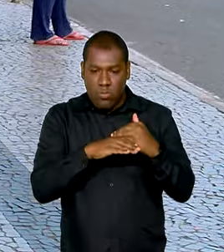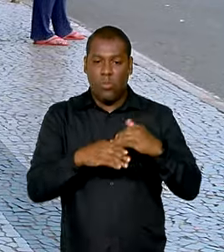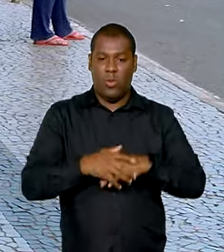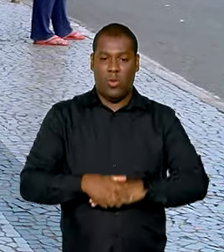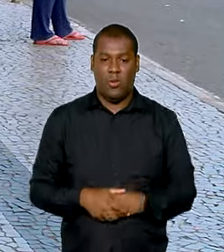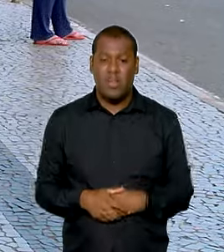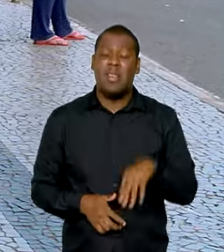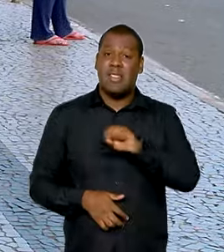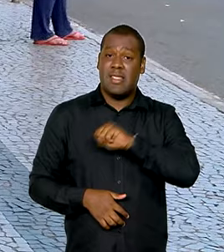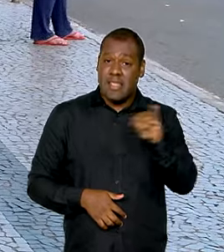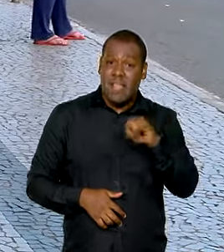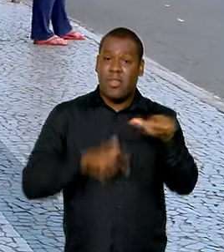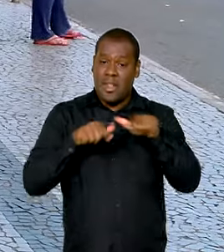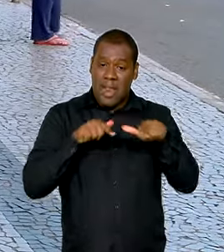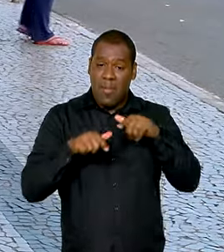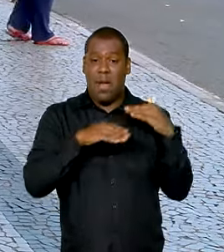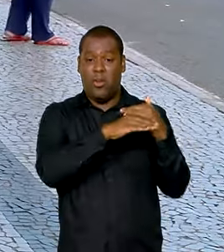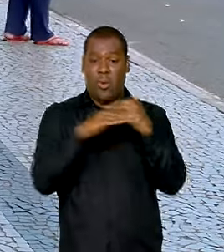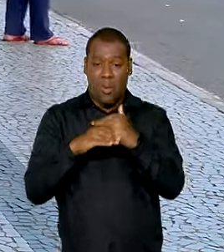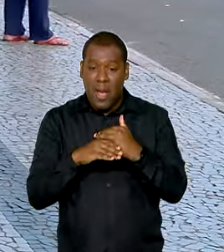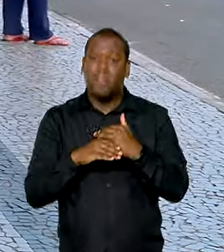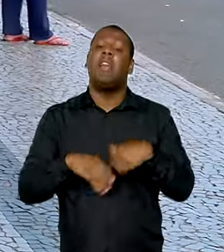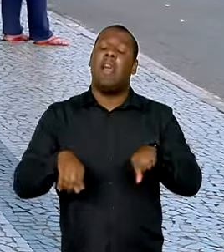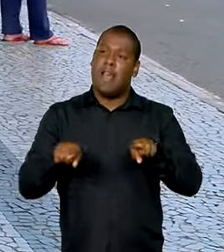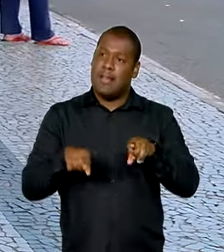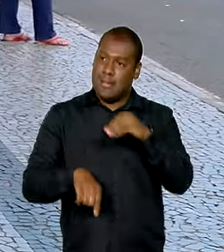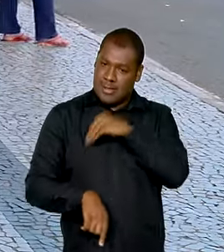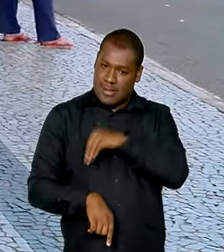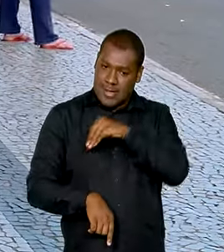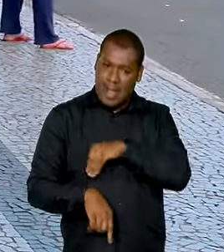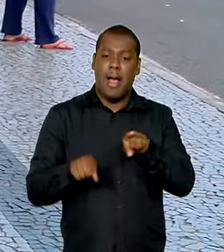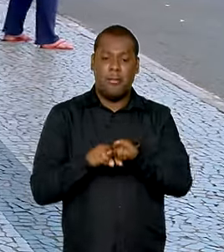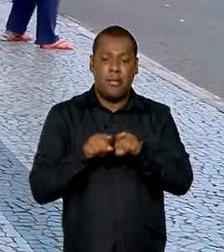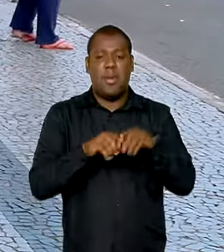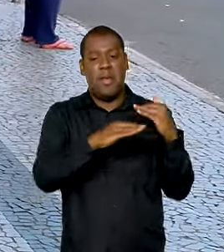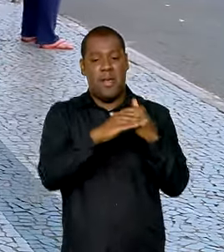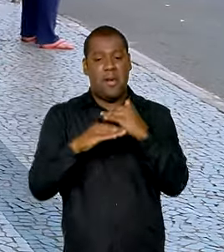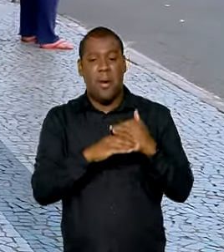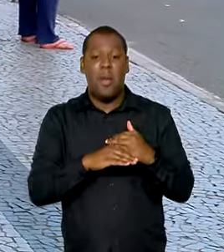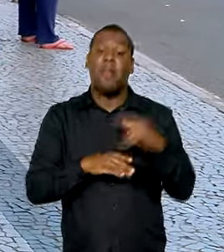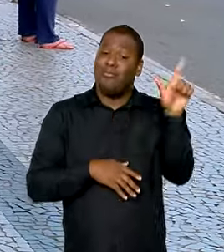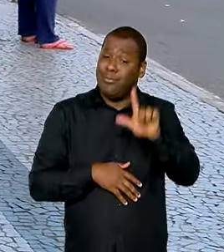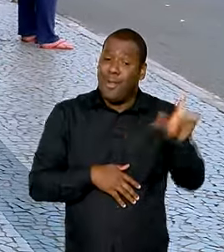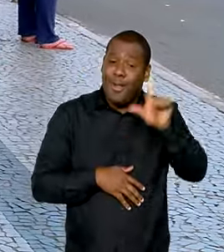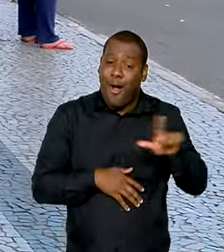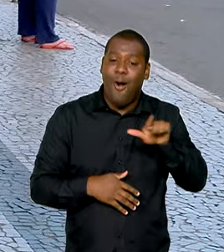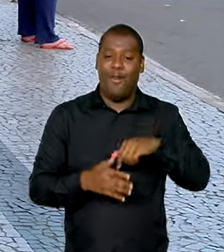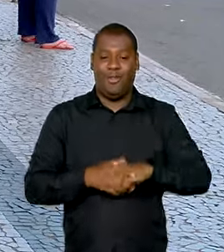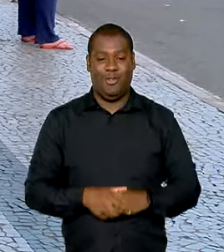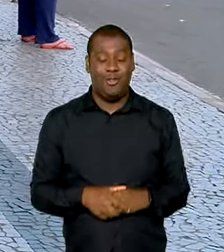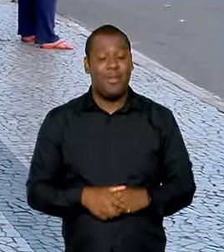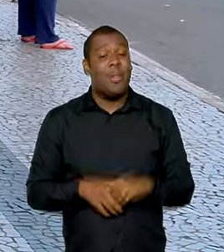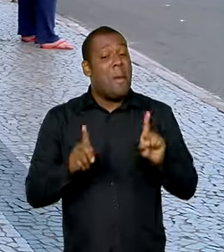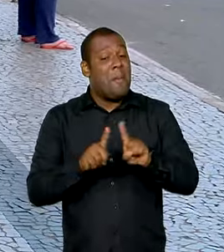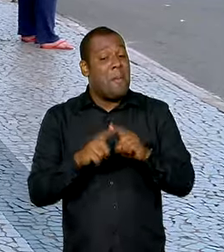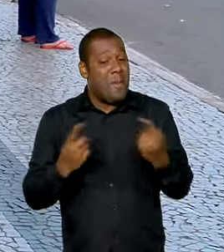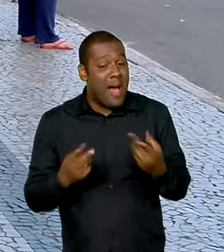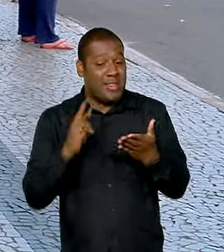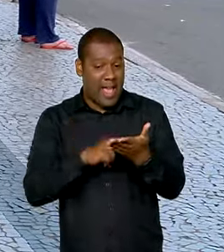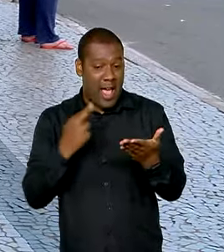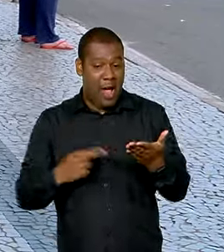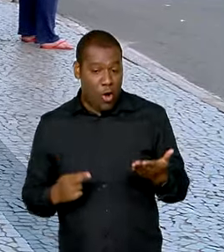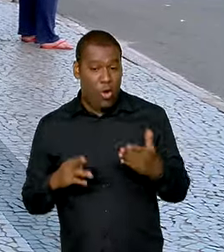o trabalho é o mesmo, o salário deve ser igual. Parece lógico, não é? Mas nem sempre é assim. O relatório do Fórum